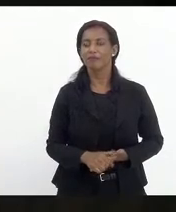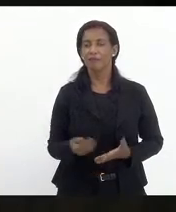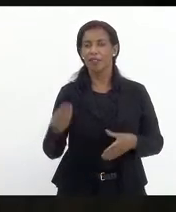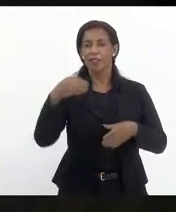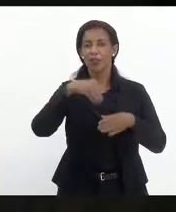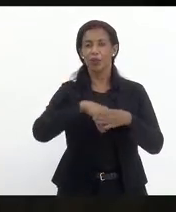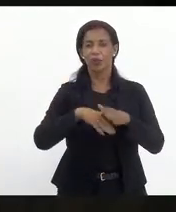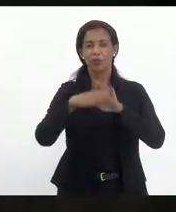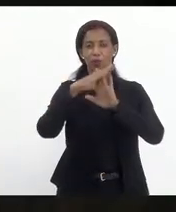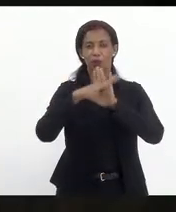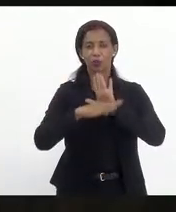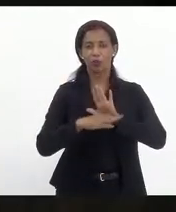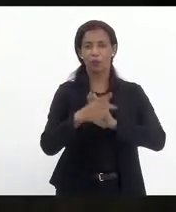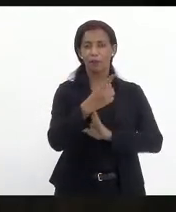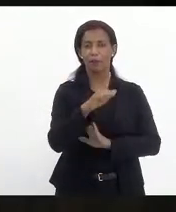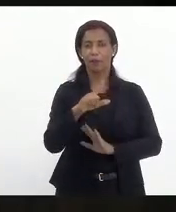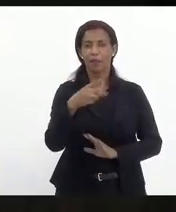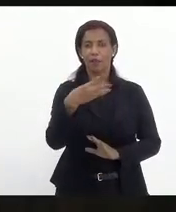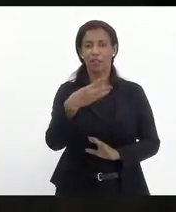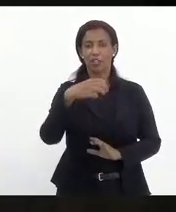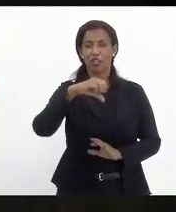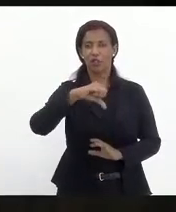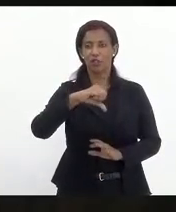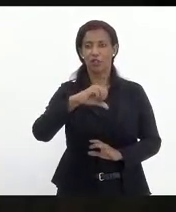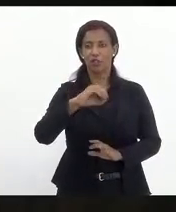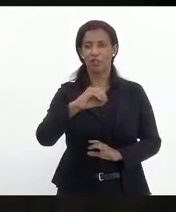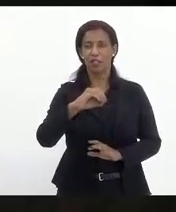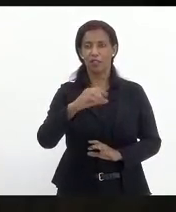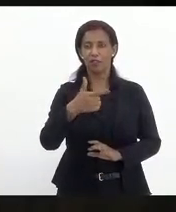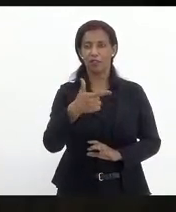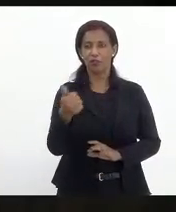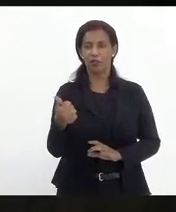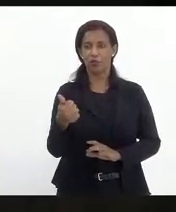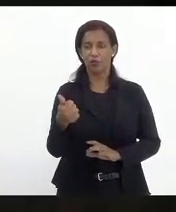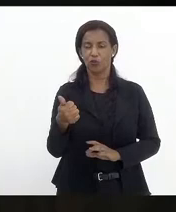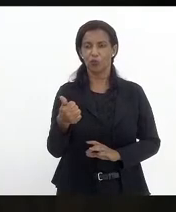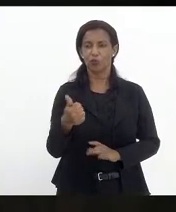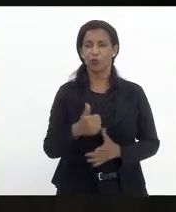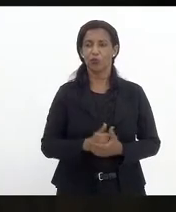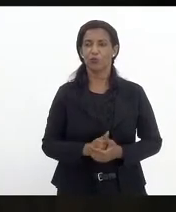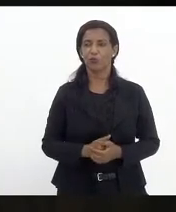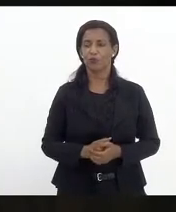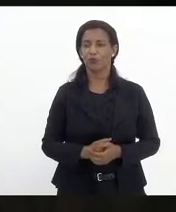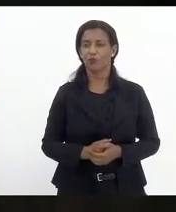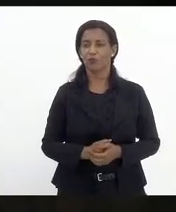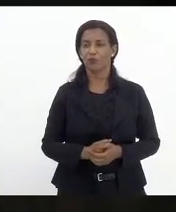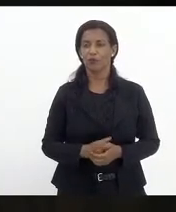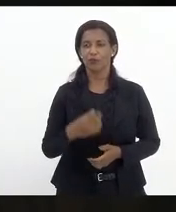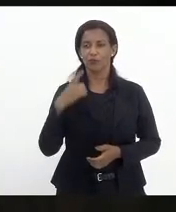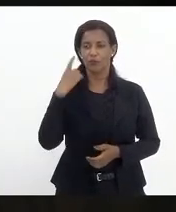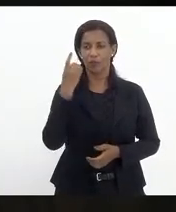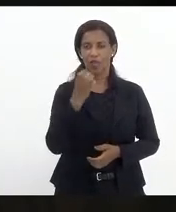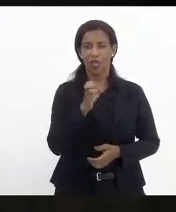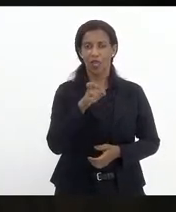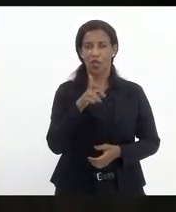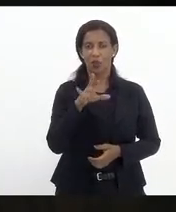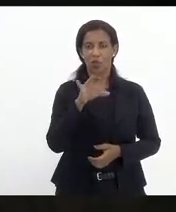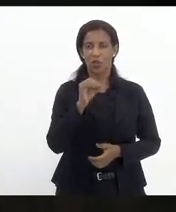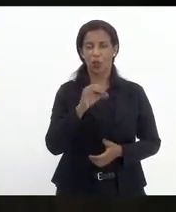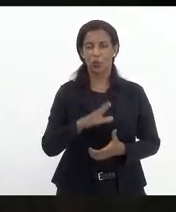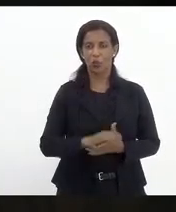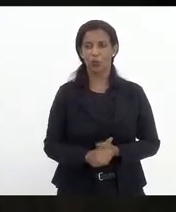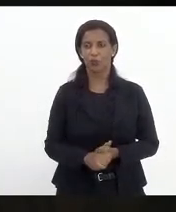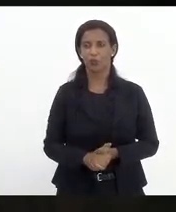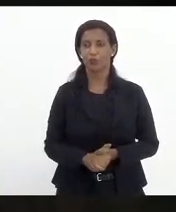Requer inclusão na ordem do dia dos projetos de lei 390-21, 4514-21, deputado Eurico Júnior, senhores que aprovam,